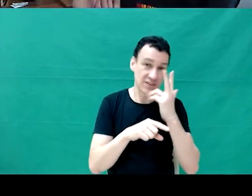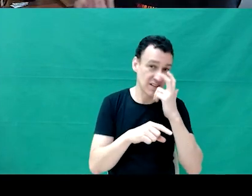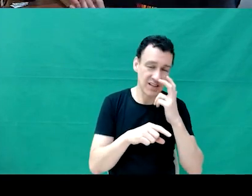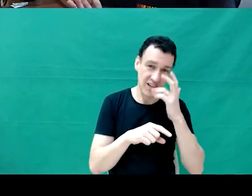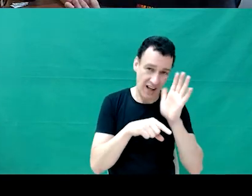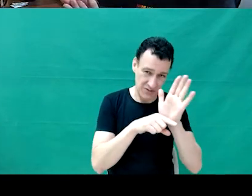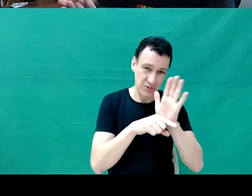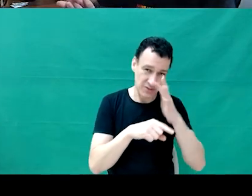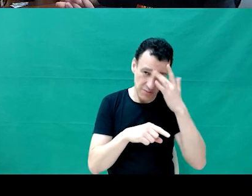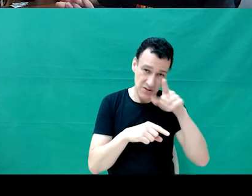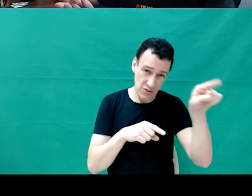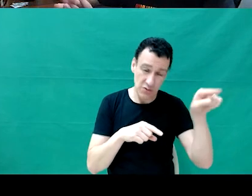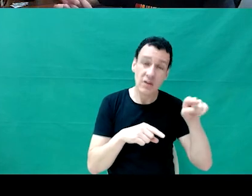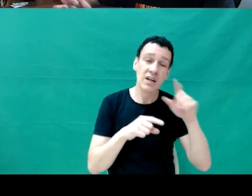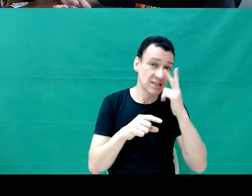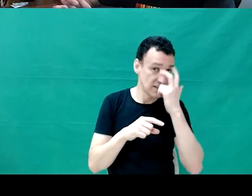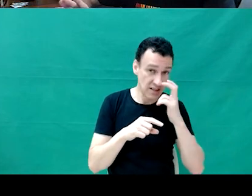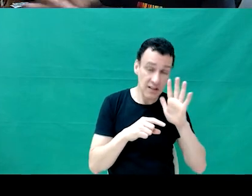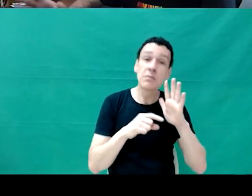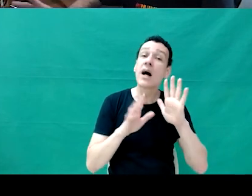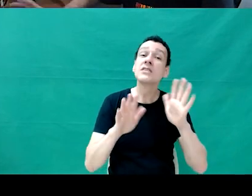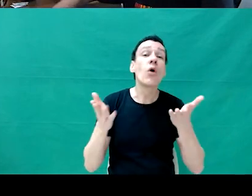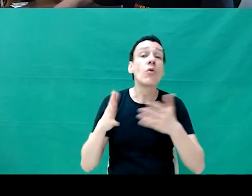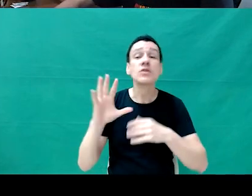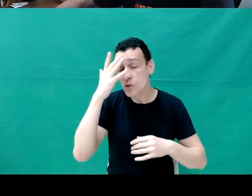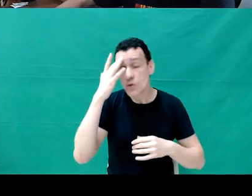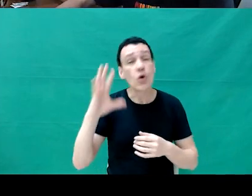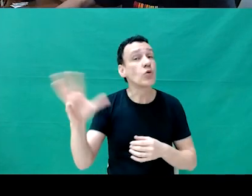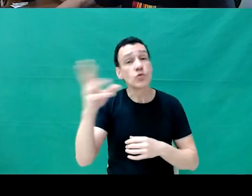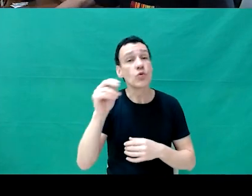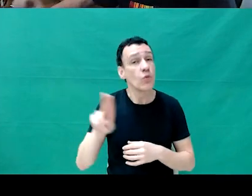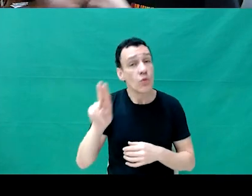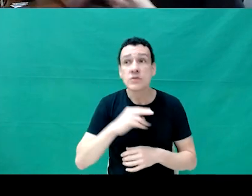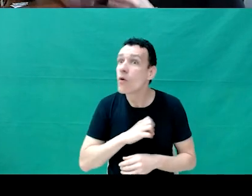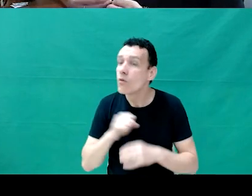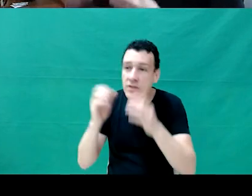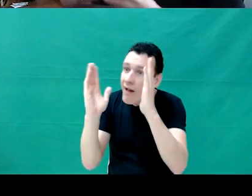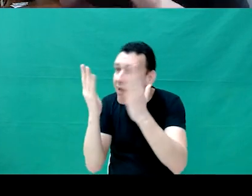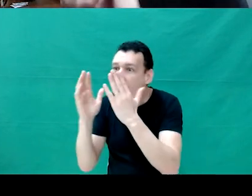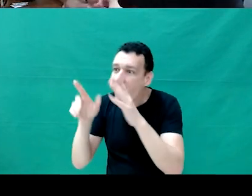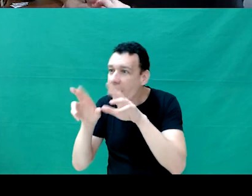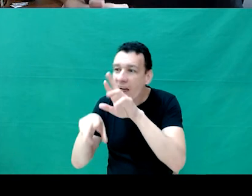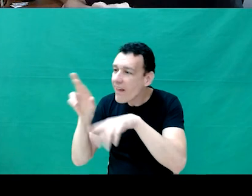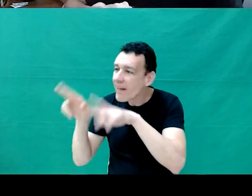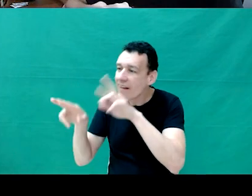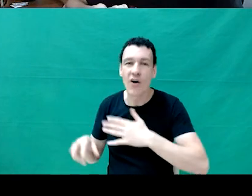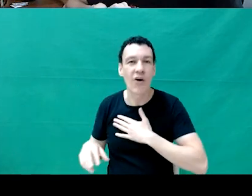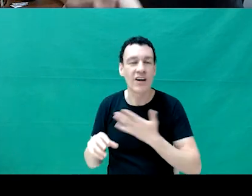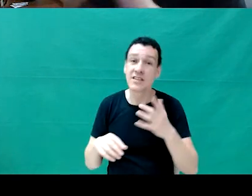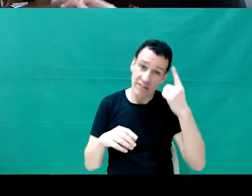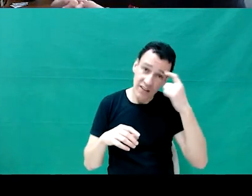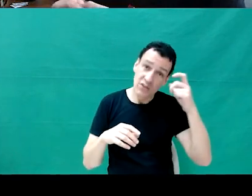não são para pessoas que não podem enxergar. e tudo isso começa da gente tentar deixar o espaço mais